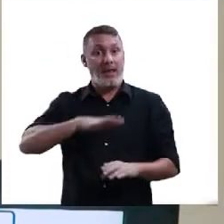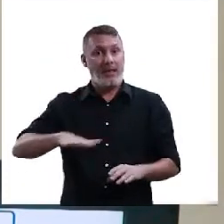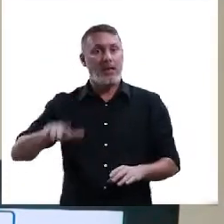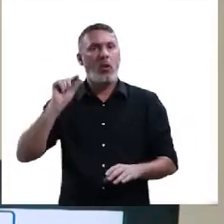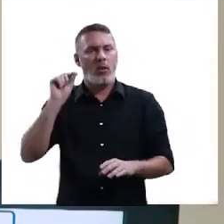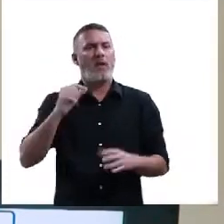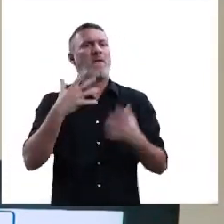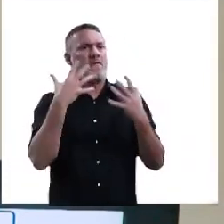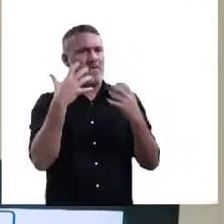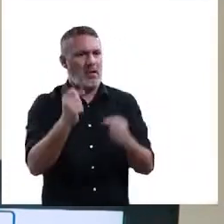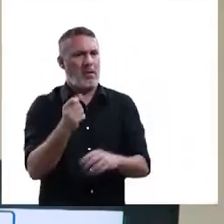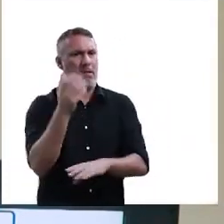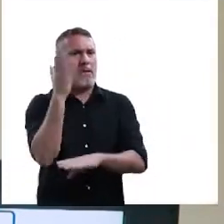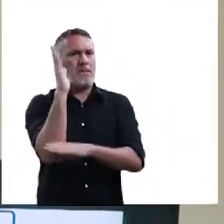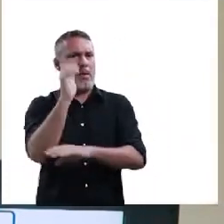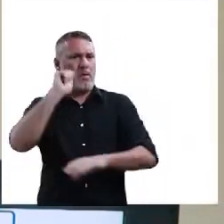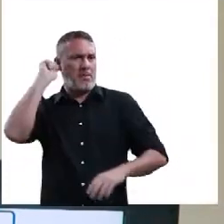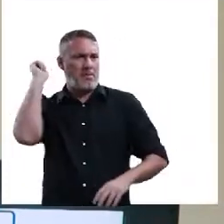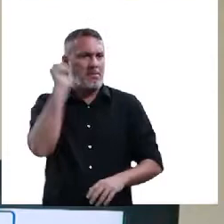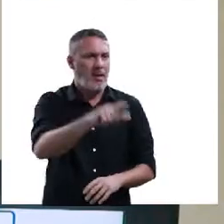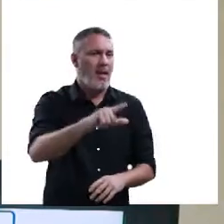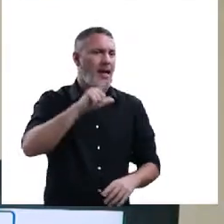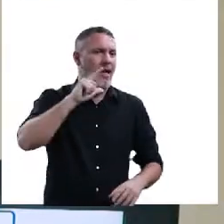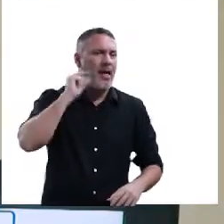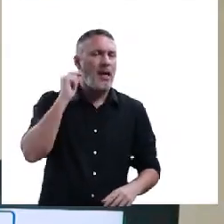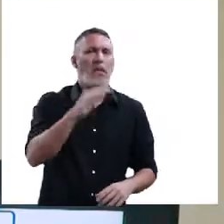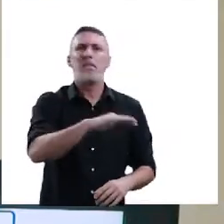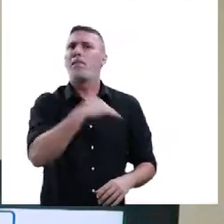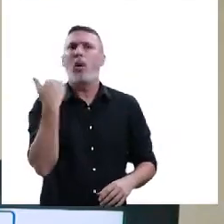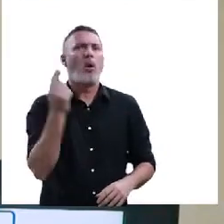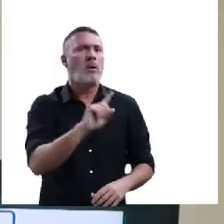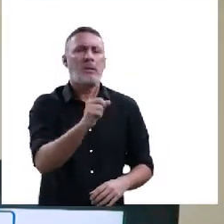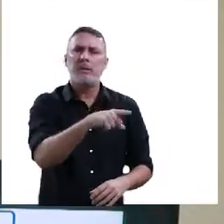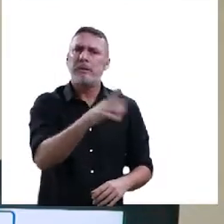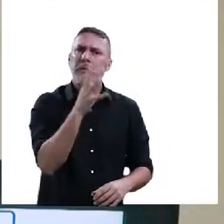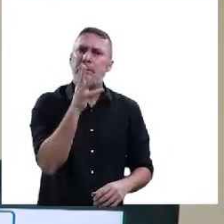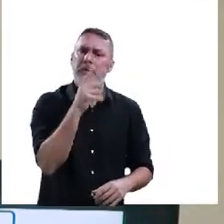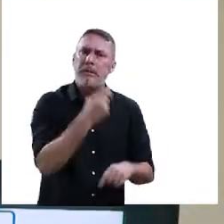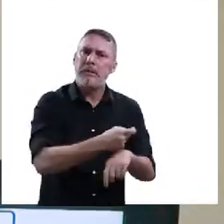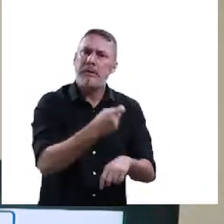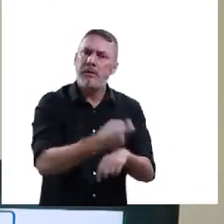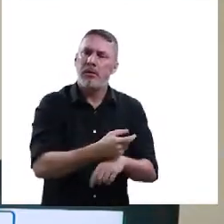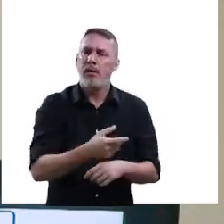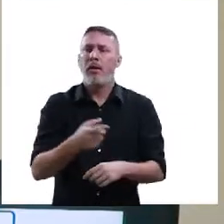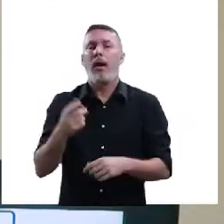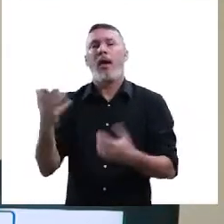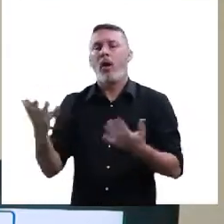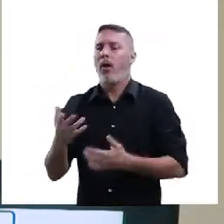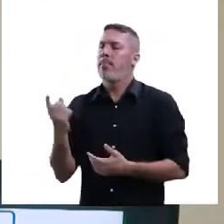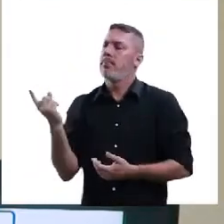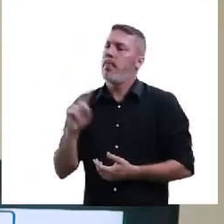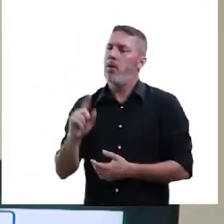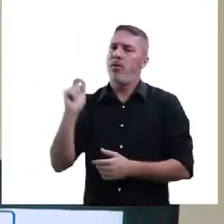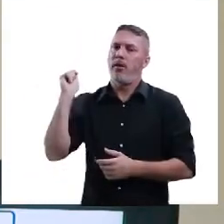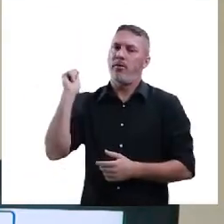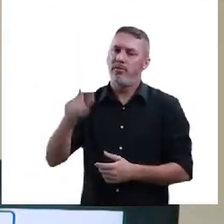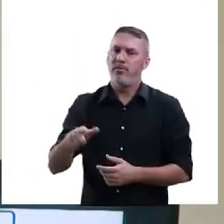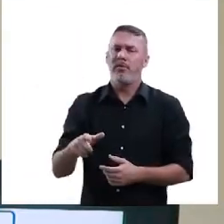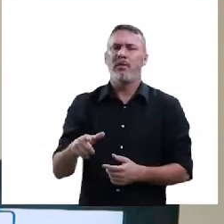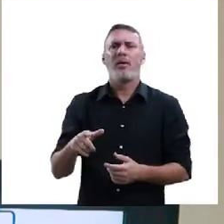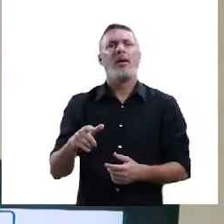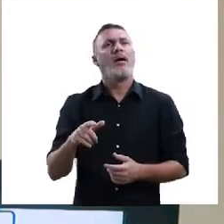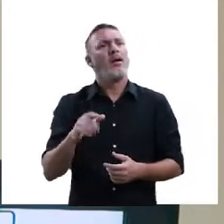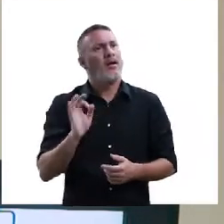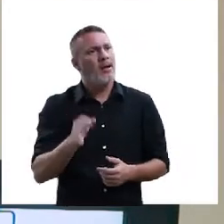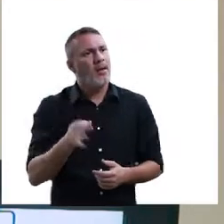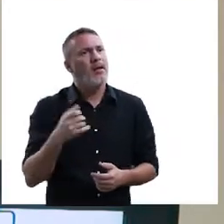vamos atirar o pau no gato, mas o gato não morreu. Essa aqui não, olha, não atire o pau no gato. Eu sei que às vezes você canta, prof, eu canto